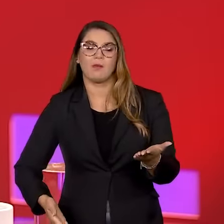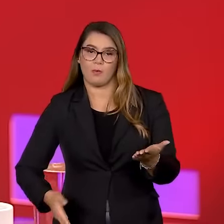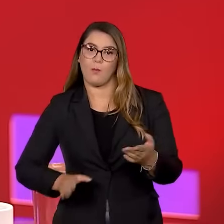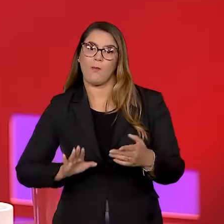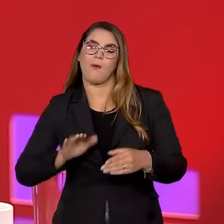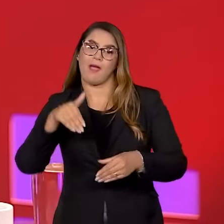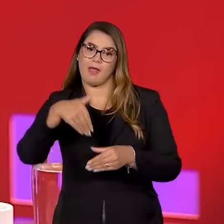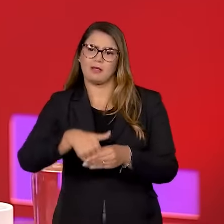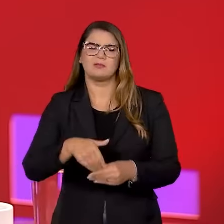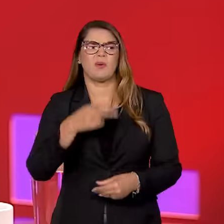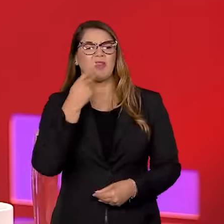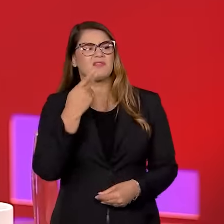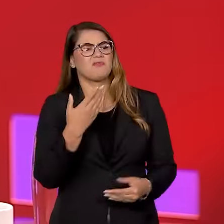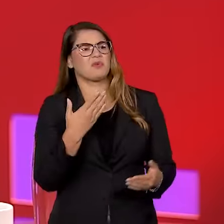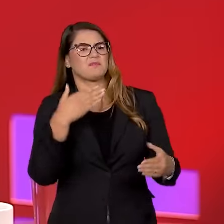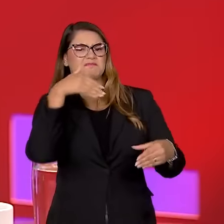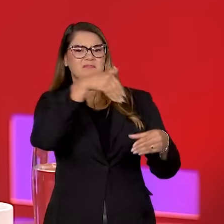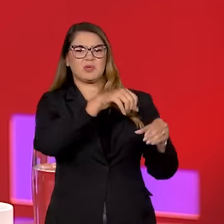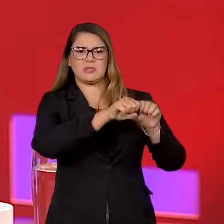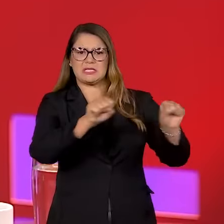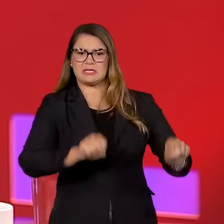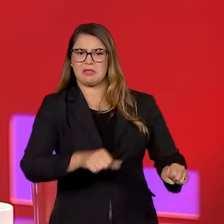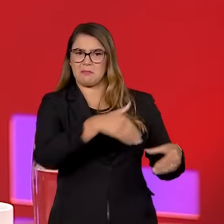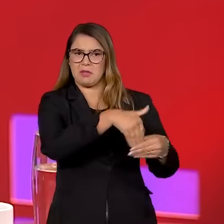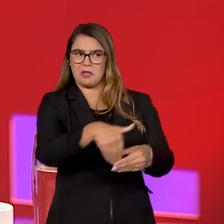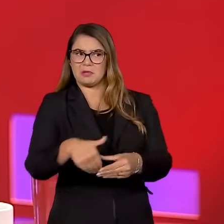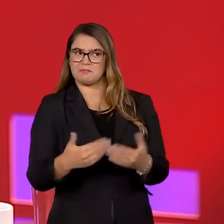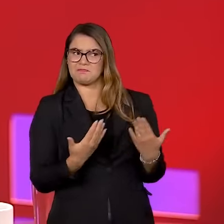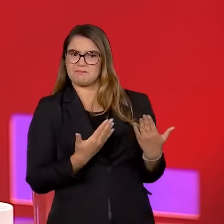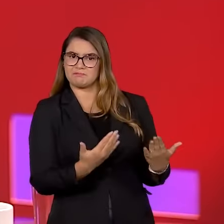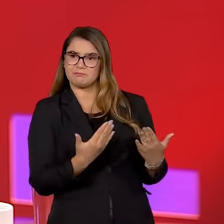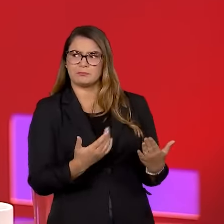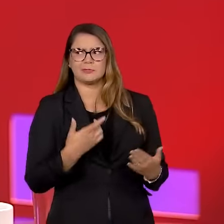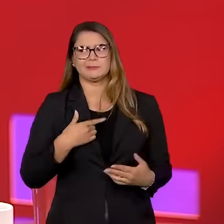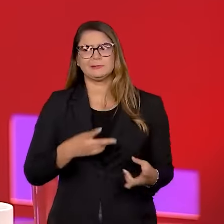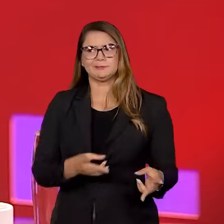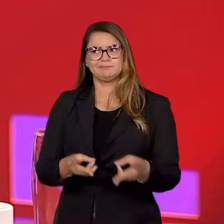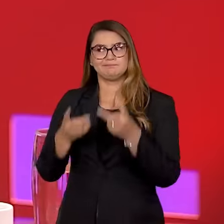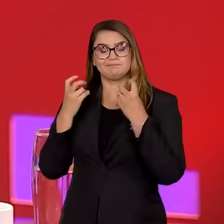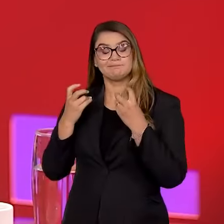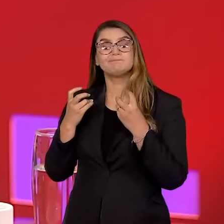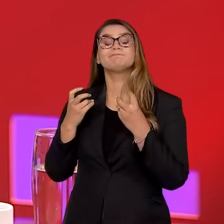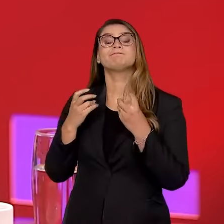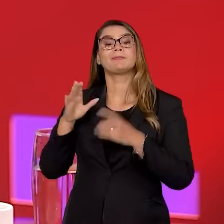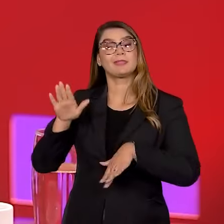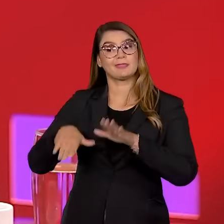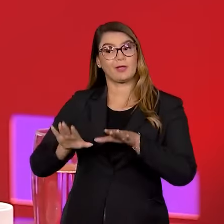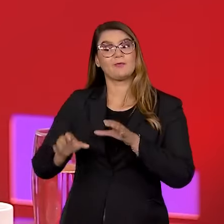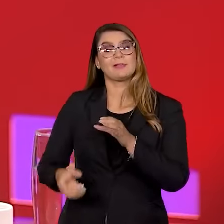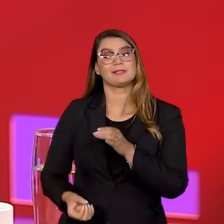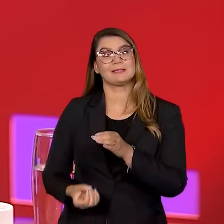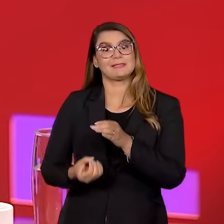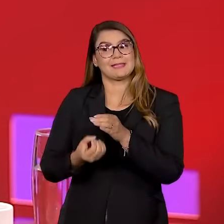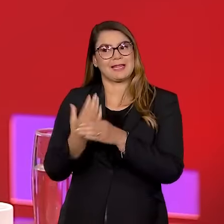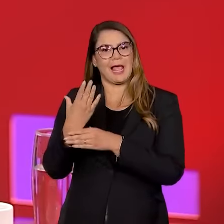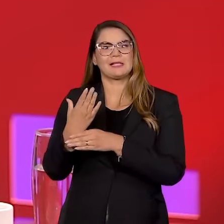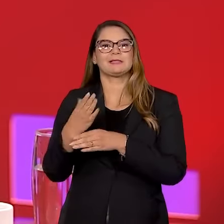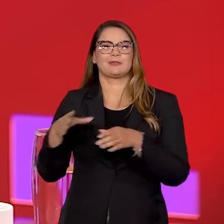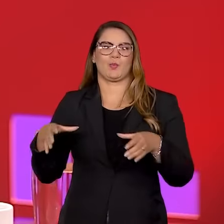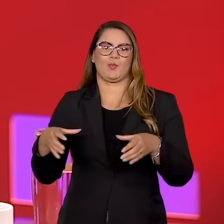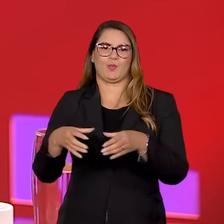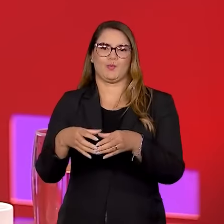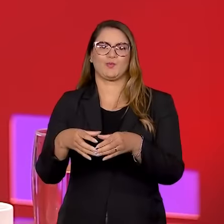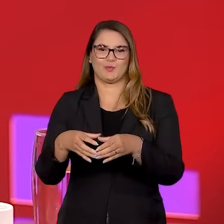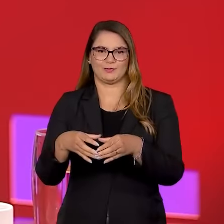eleição, para questionar o nosso sistema eleitoral. E ali nós percebemos que talvez estivesse nascendo o tal ovo da serpente, né?